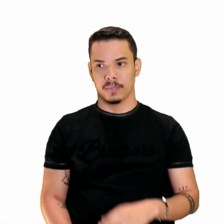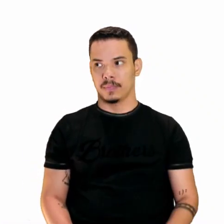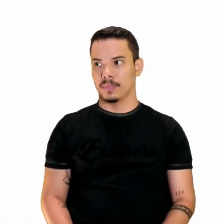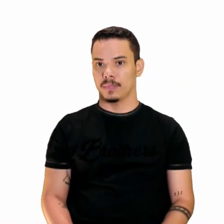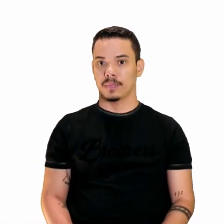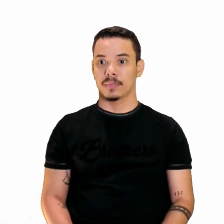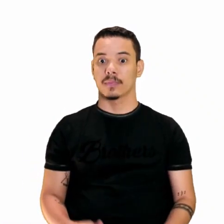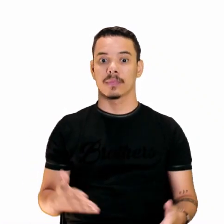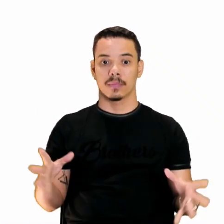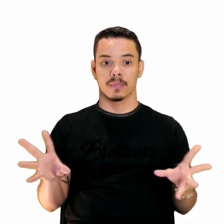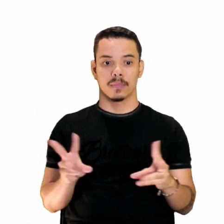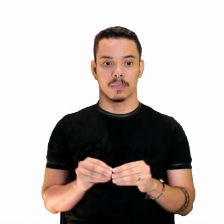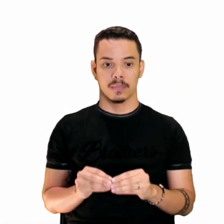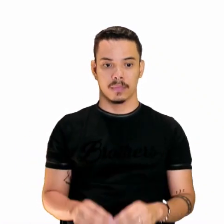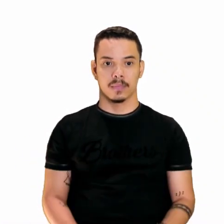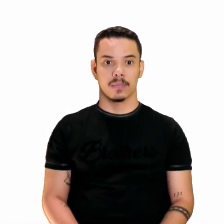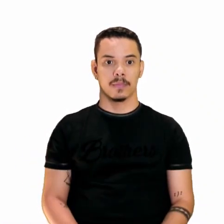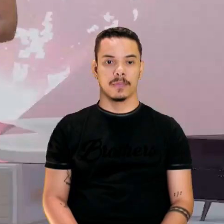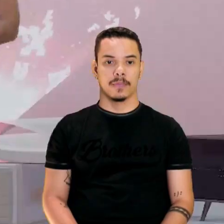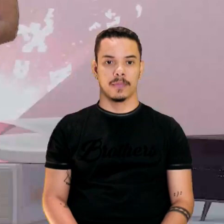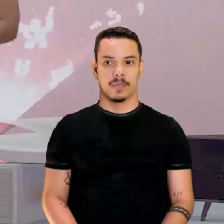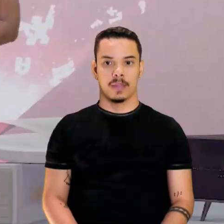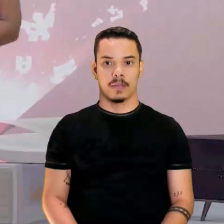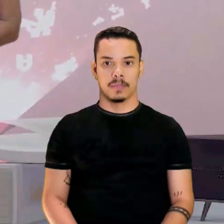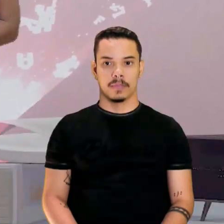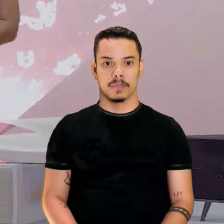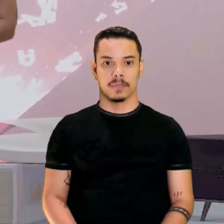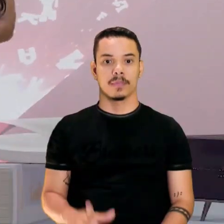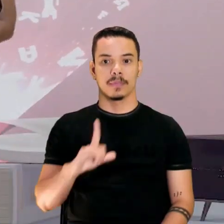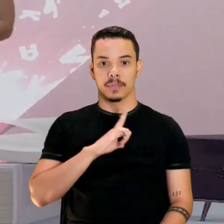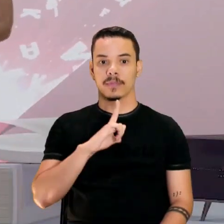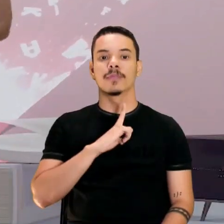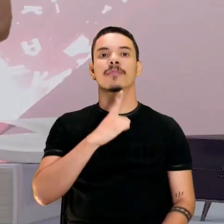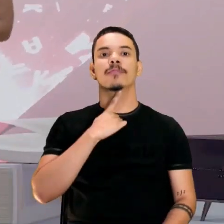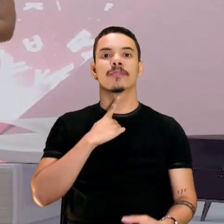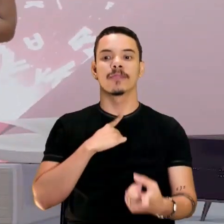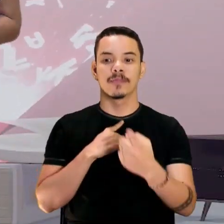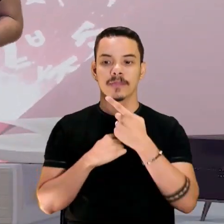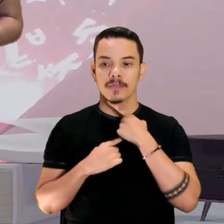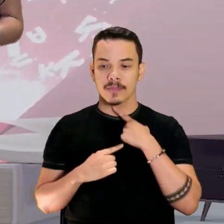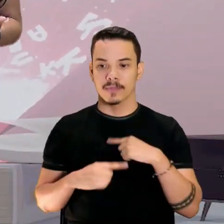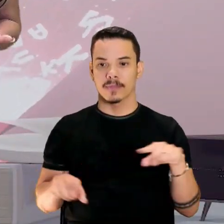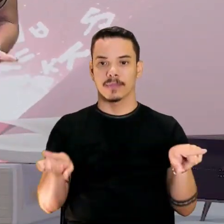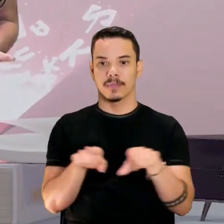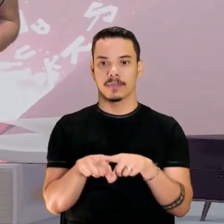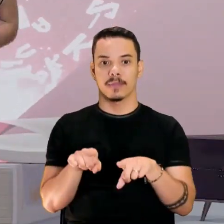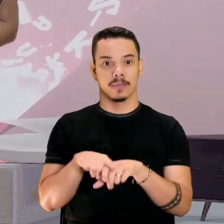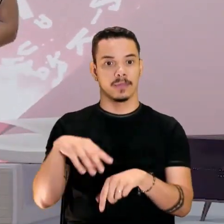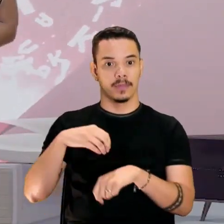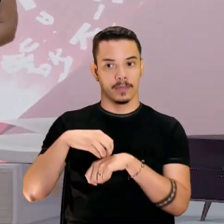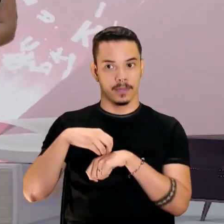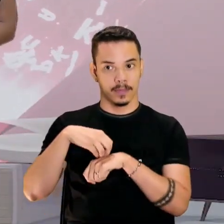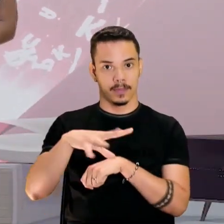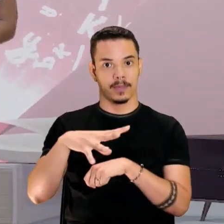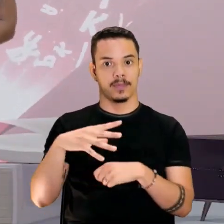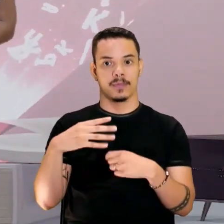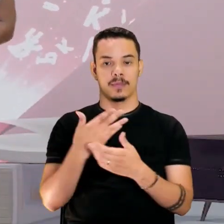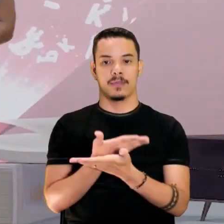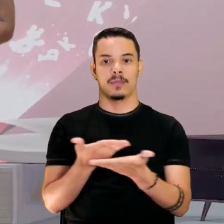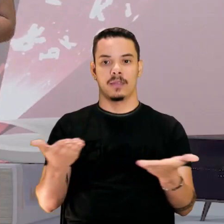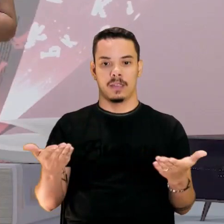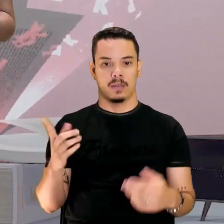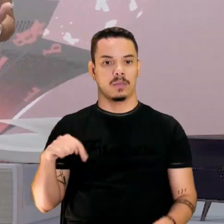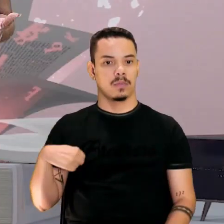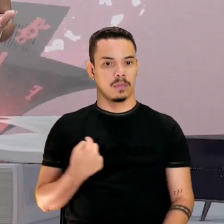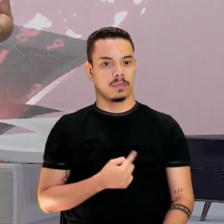E assim, a gente, com esse desejo, né? E aí, com essa dica pra você, a